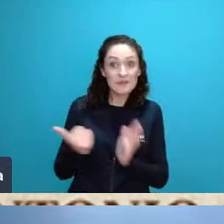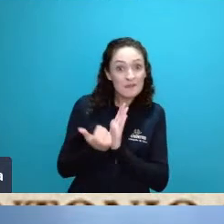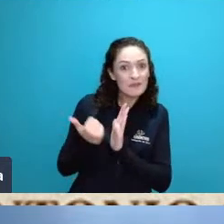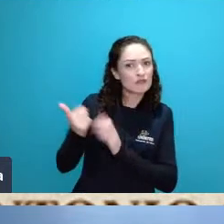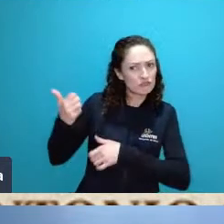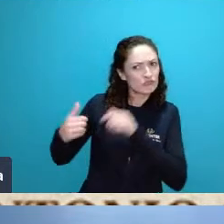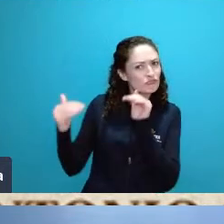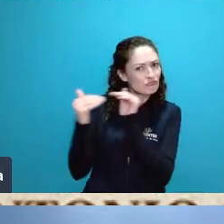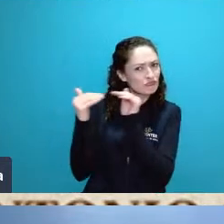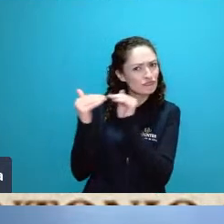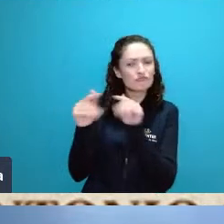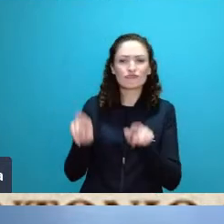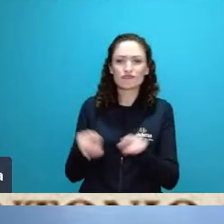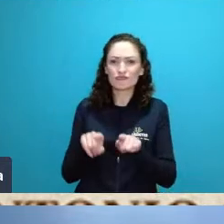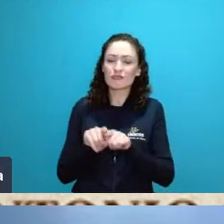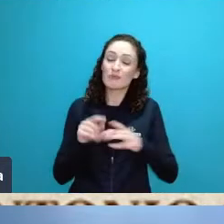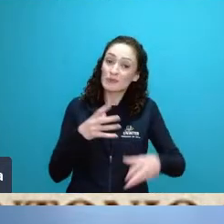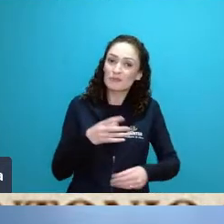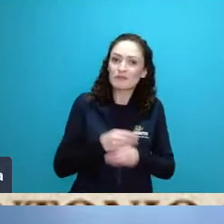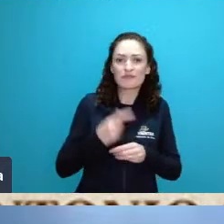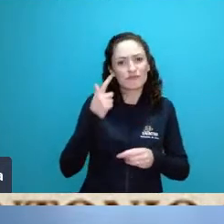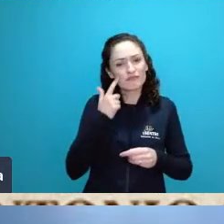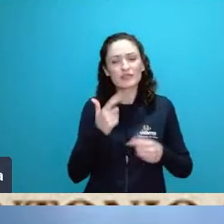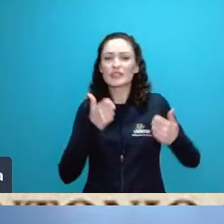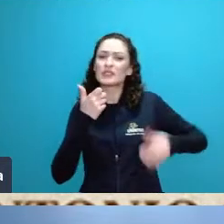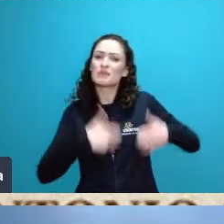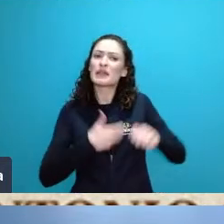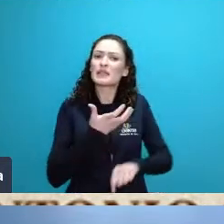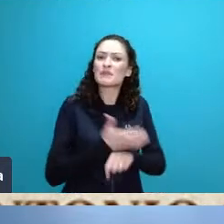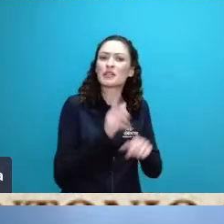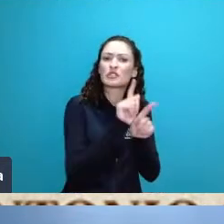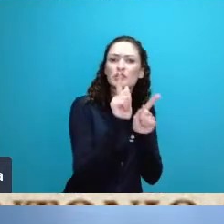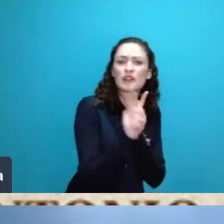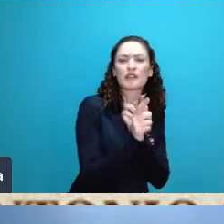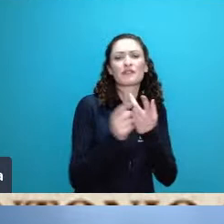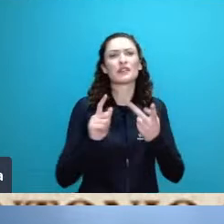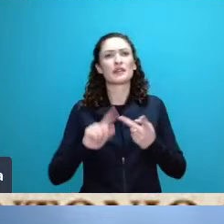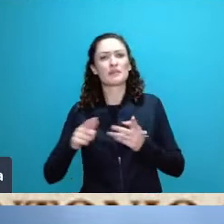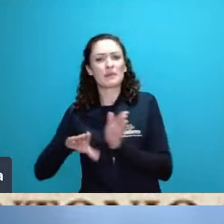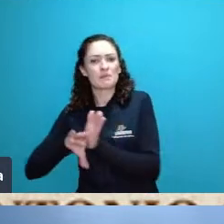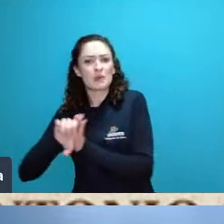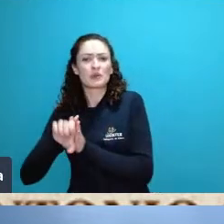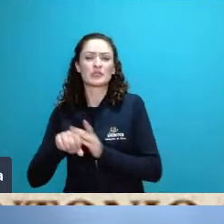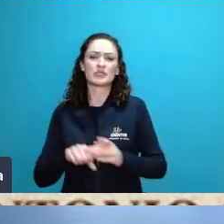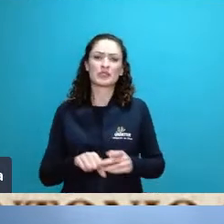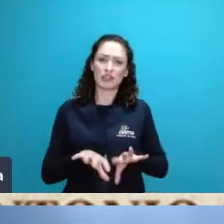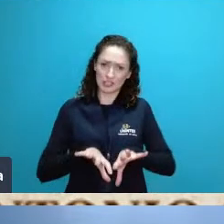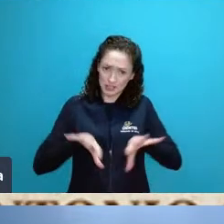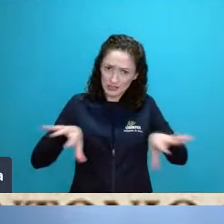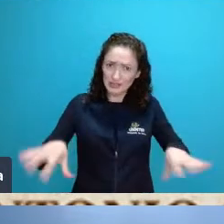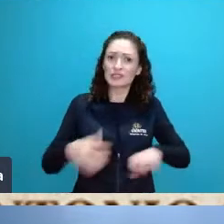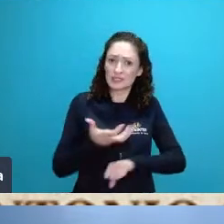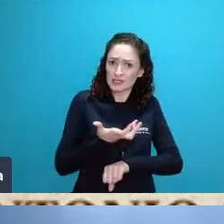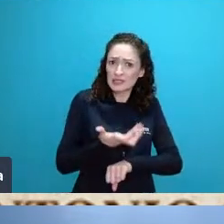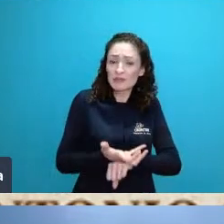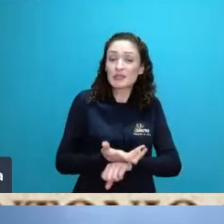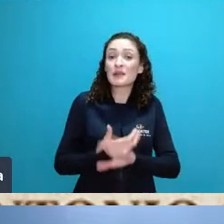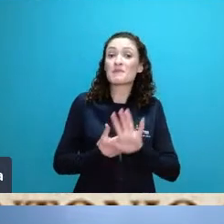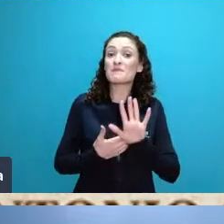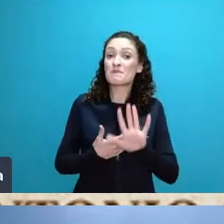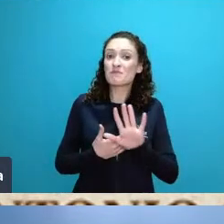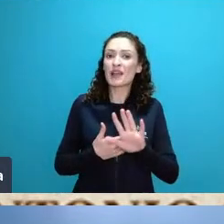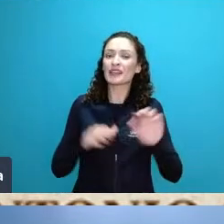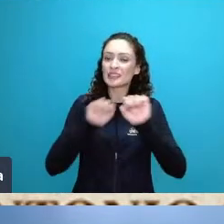ecologia biologia geografia como disciplinas separadas elas são estudadas de formas separadas mas os sistemas